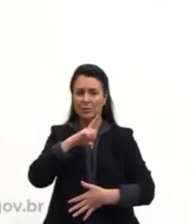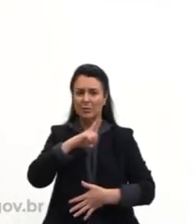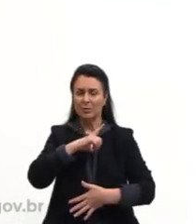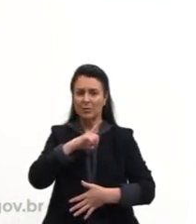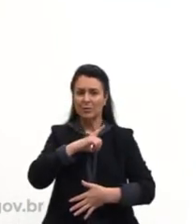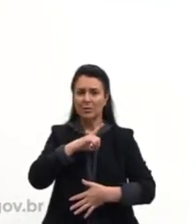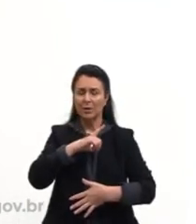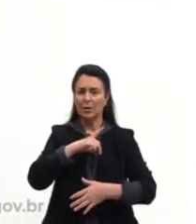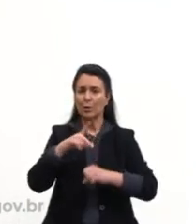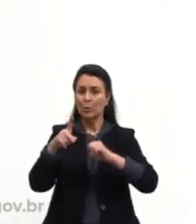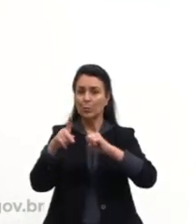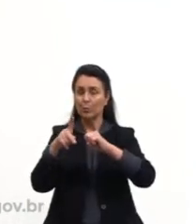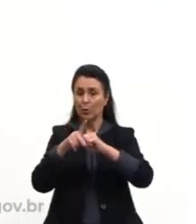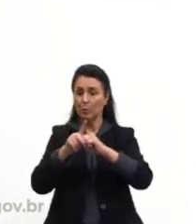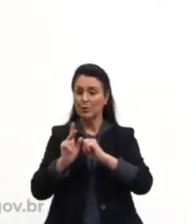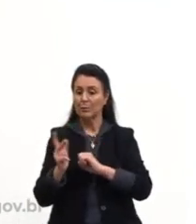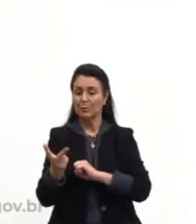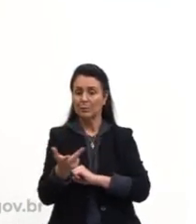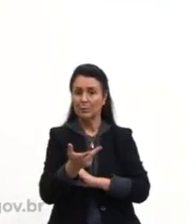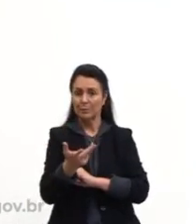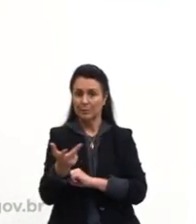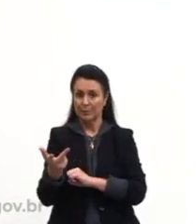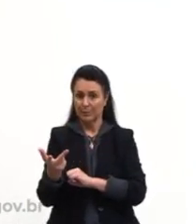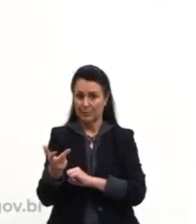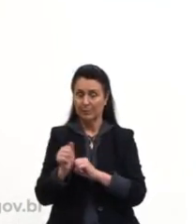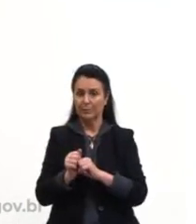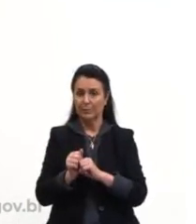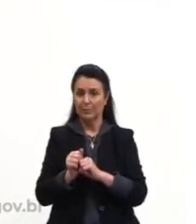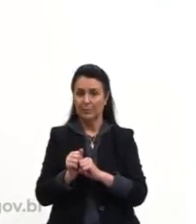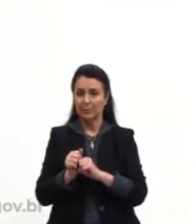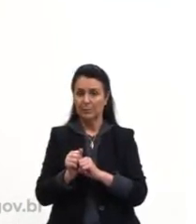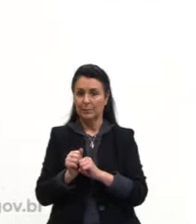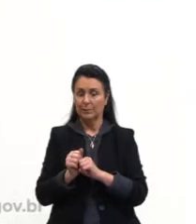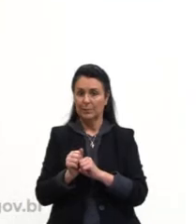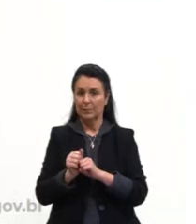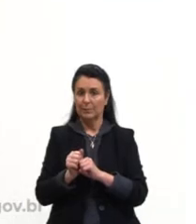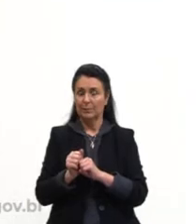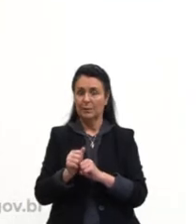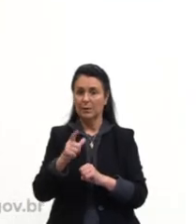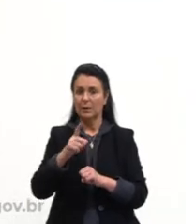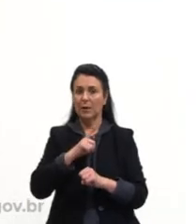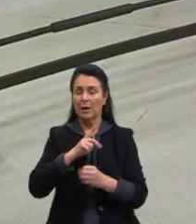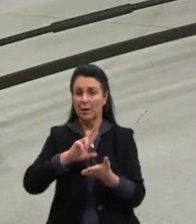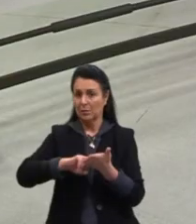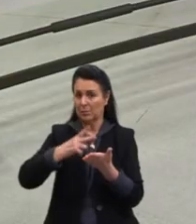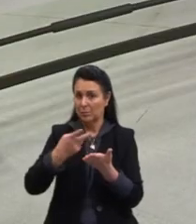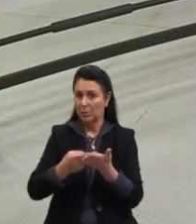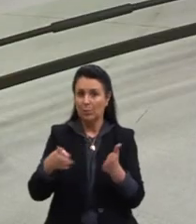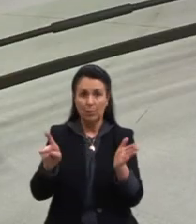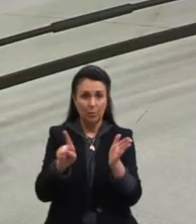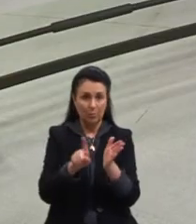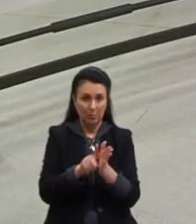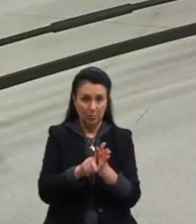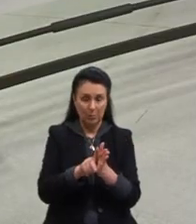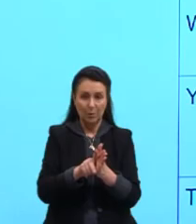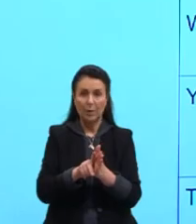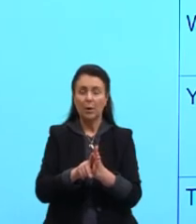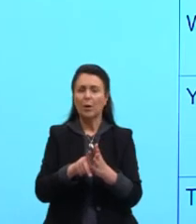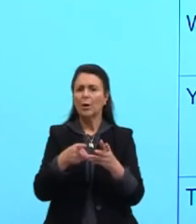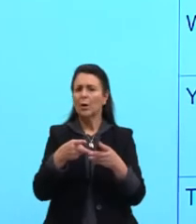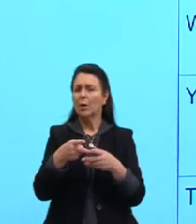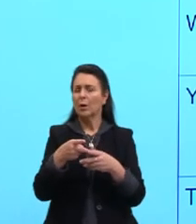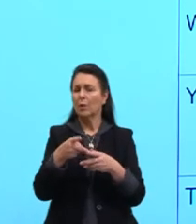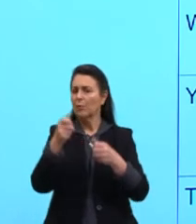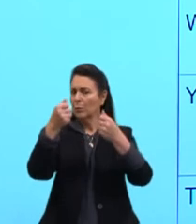os pronomes pessoais, os object pronouns, que têm as suas traduções, né? Ok? Eu vou falar